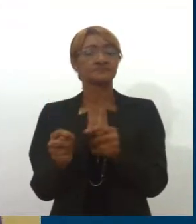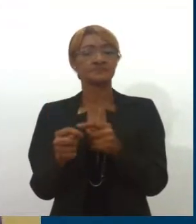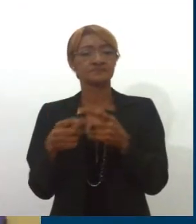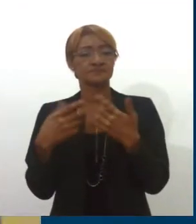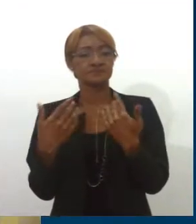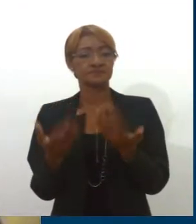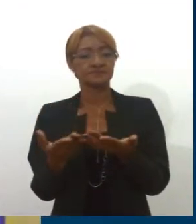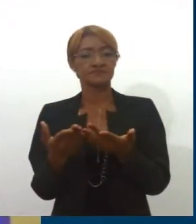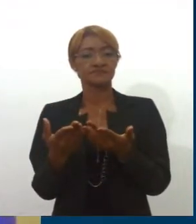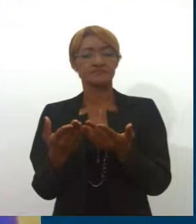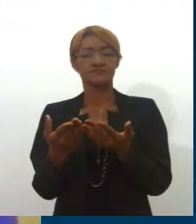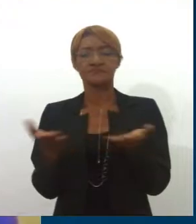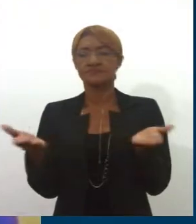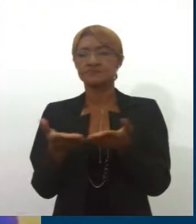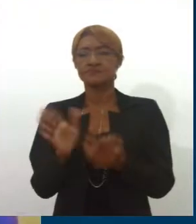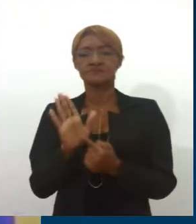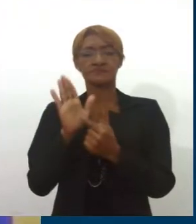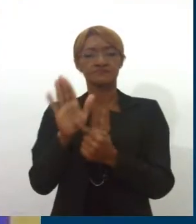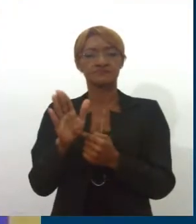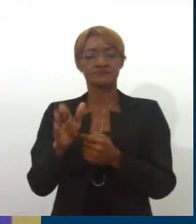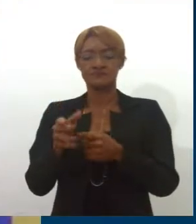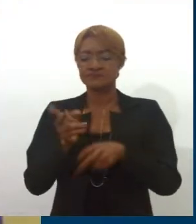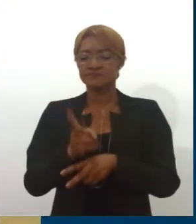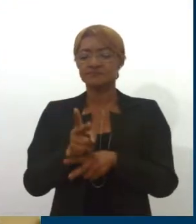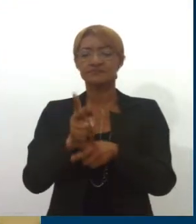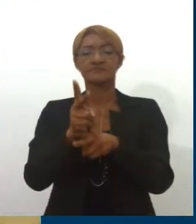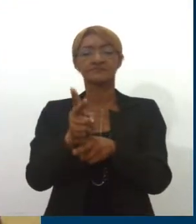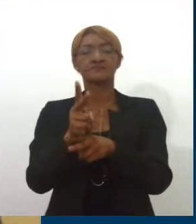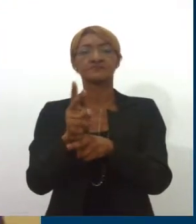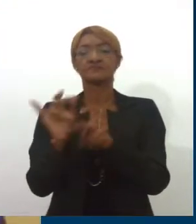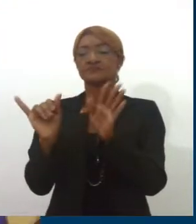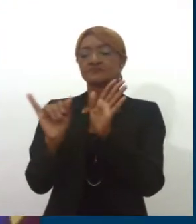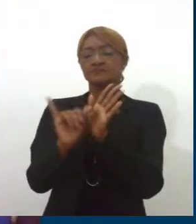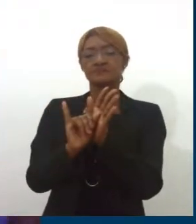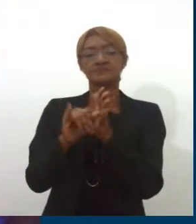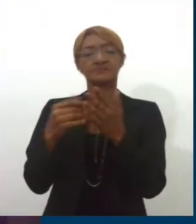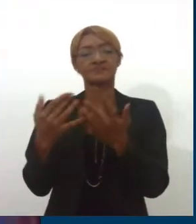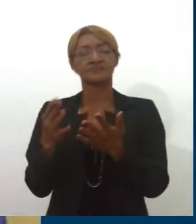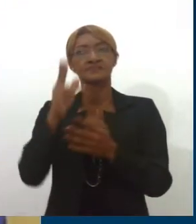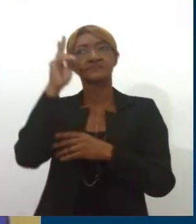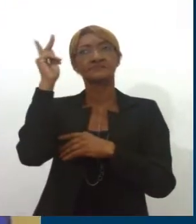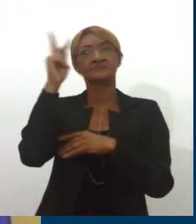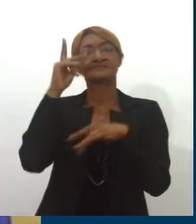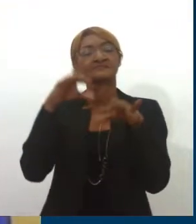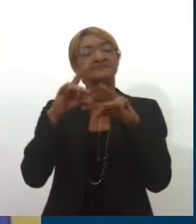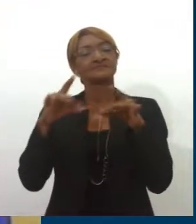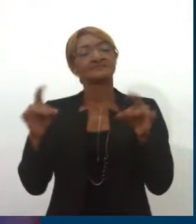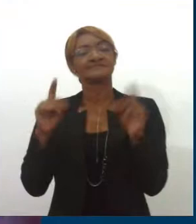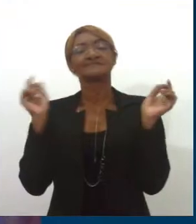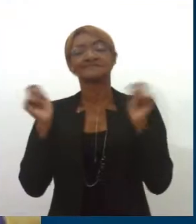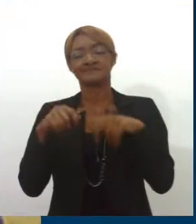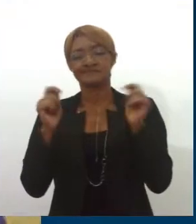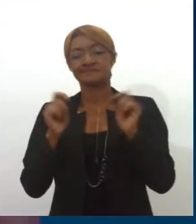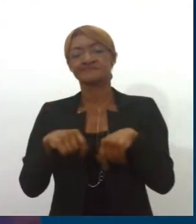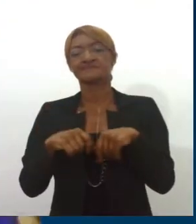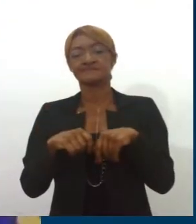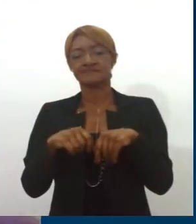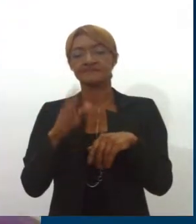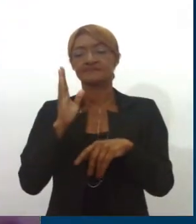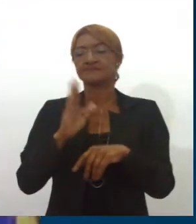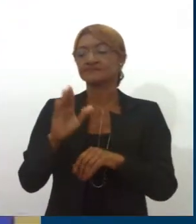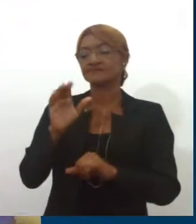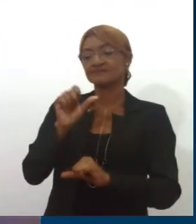nesse sentido, sem perder a sua origem, porque isso na história do cordel é algo que ele tem capacidade de fazer. O cordel se